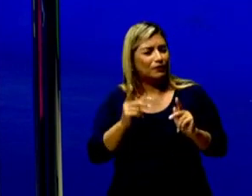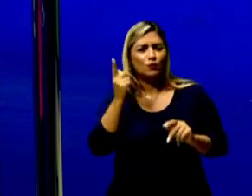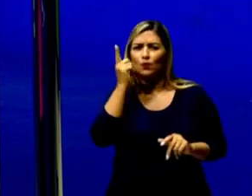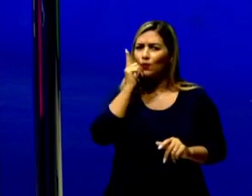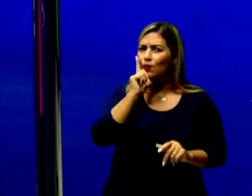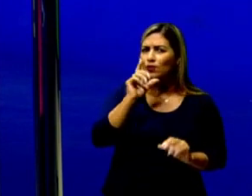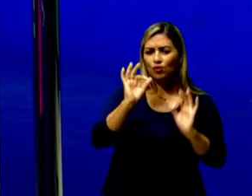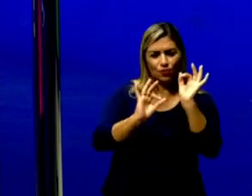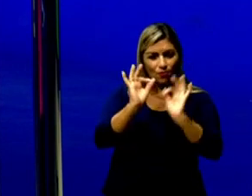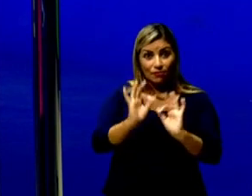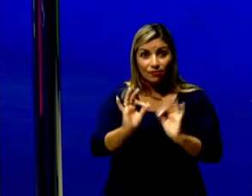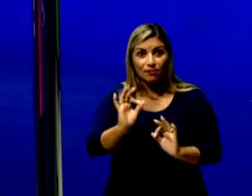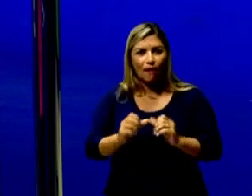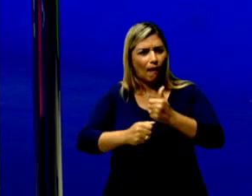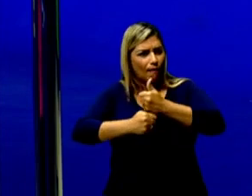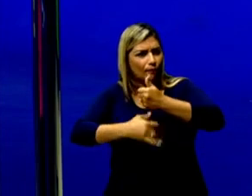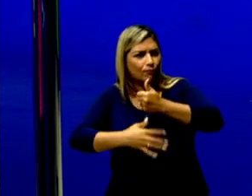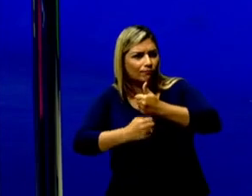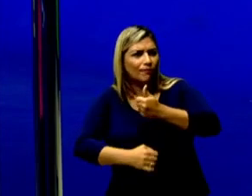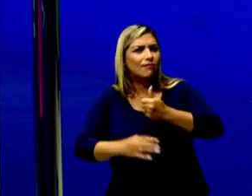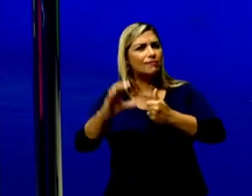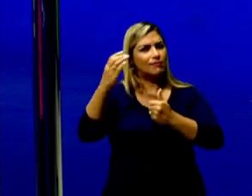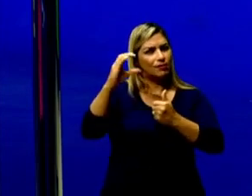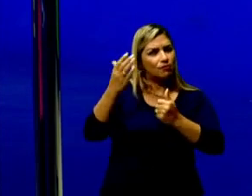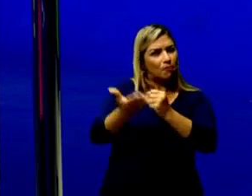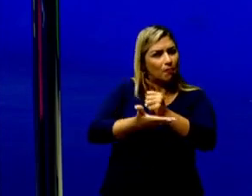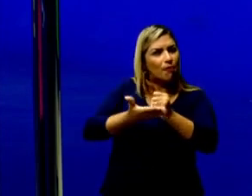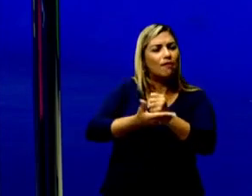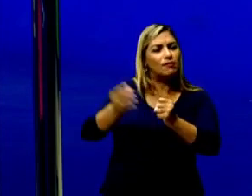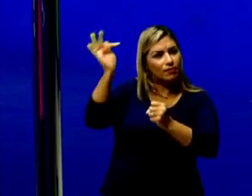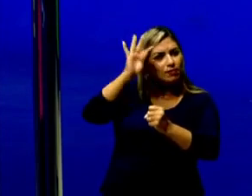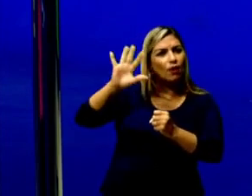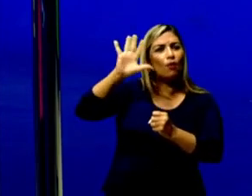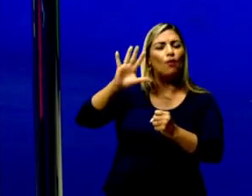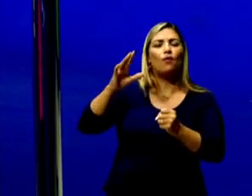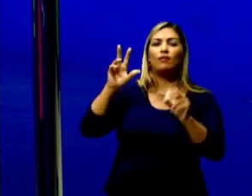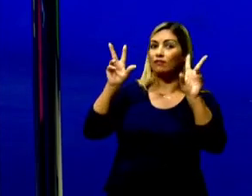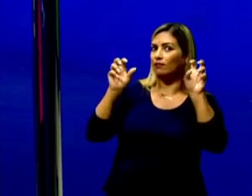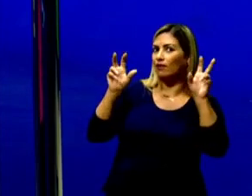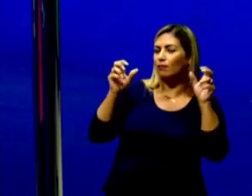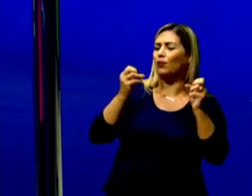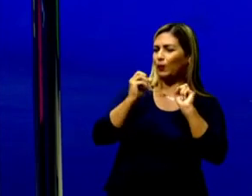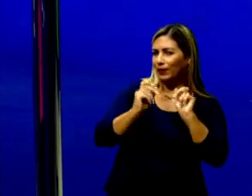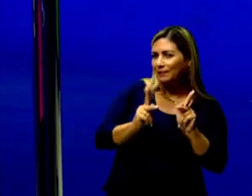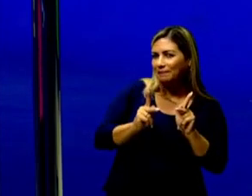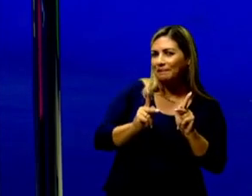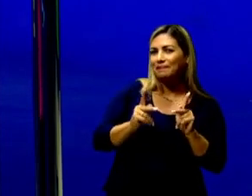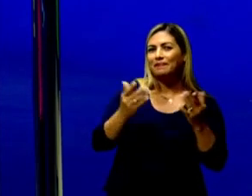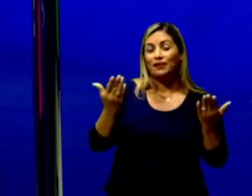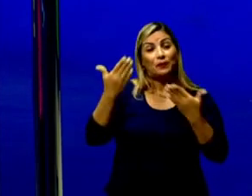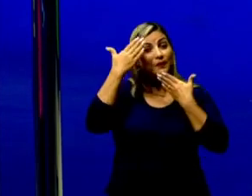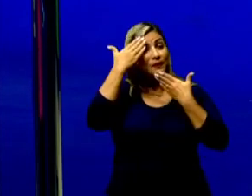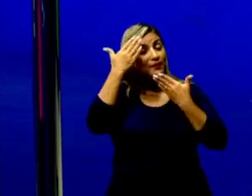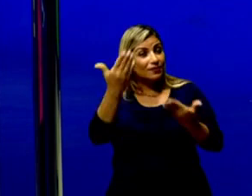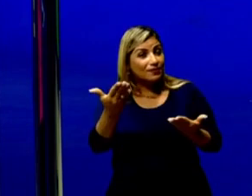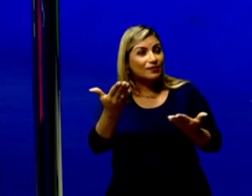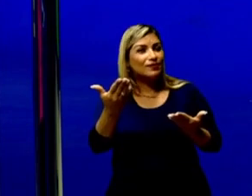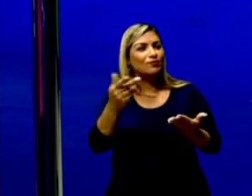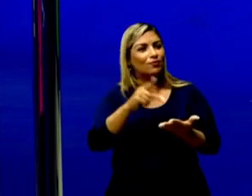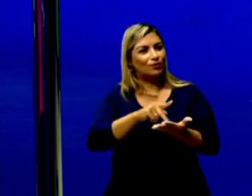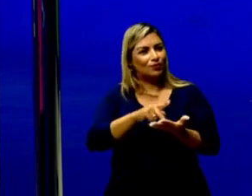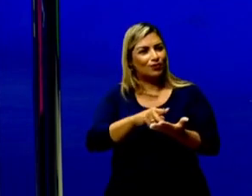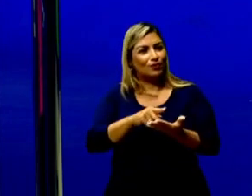conseguir construir argumentos cientificamente embasados sobre esse assunto. Ok? Então, eu agradeço muito.